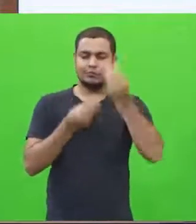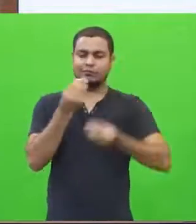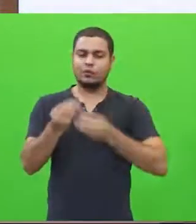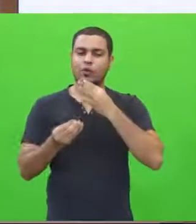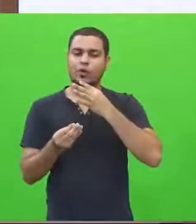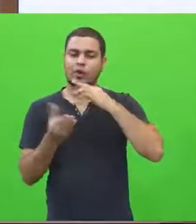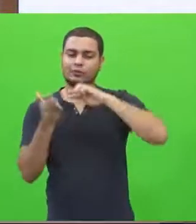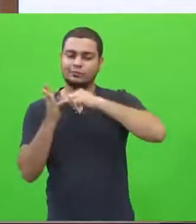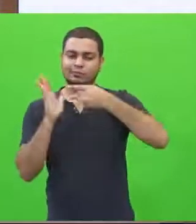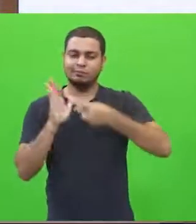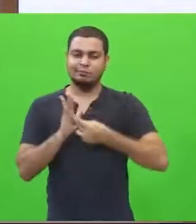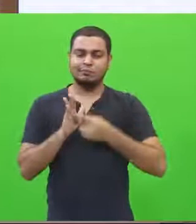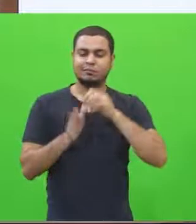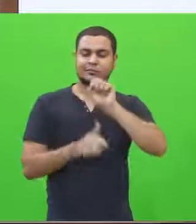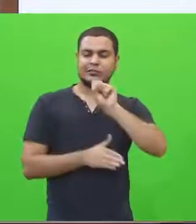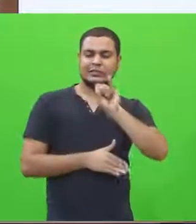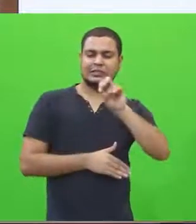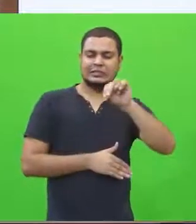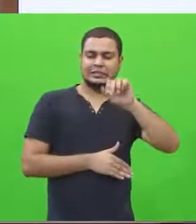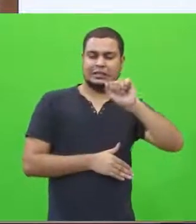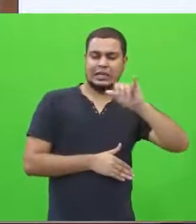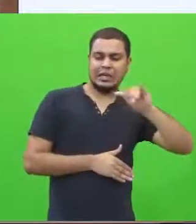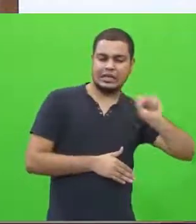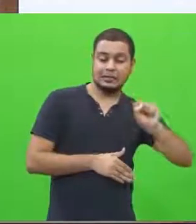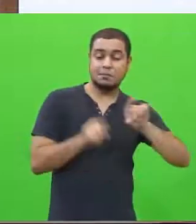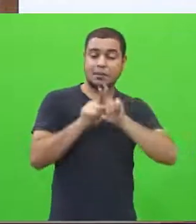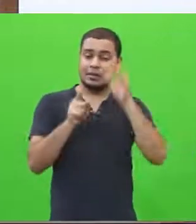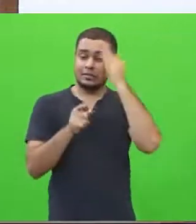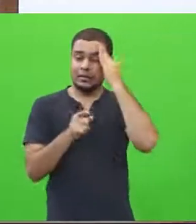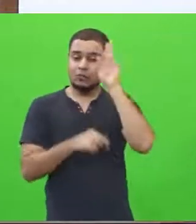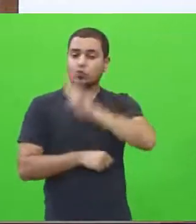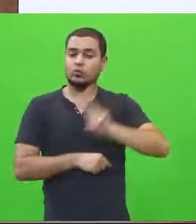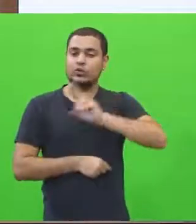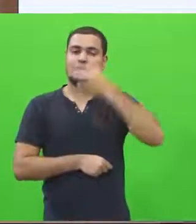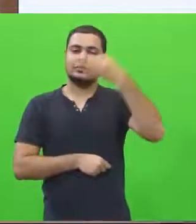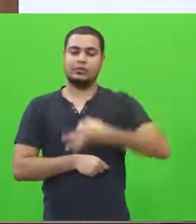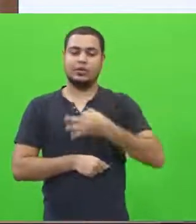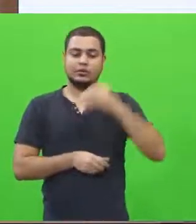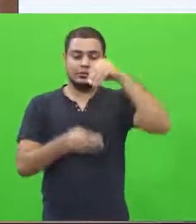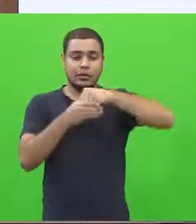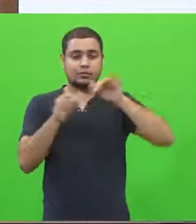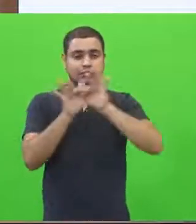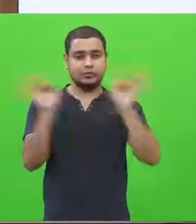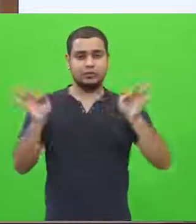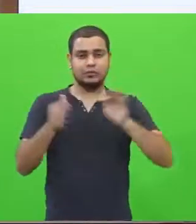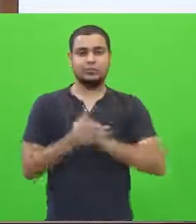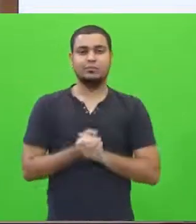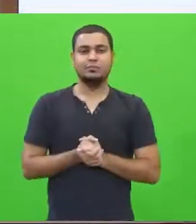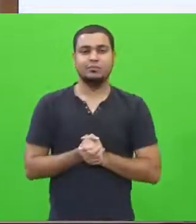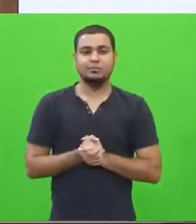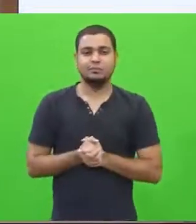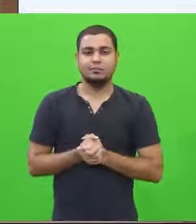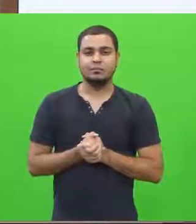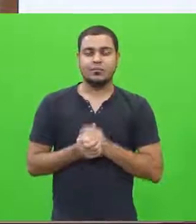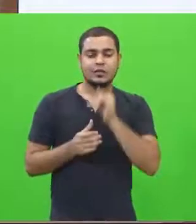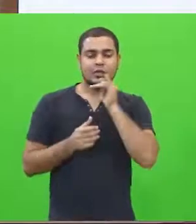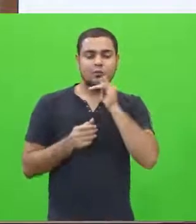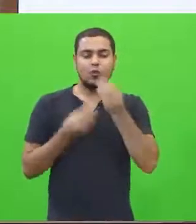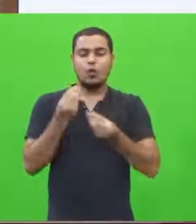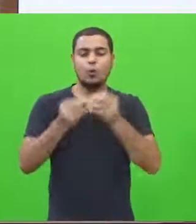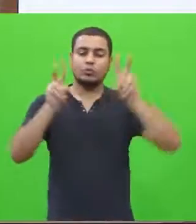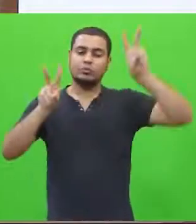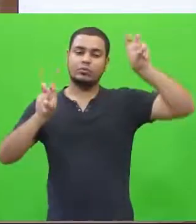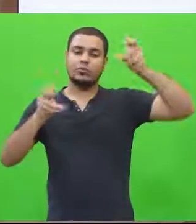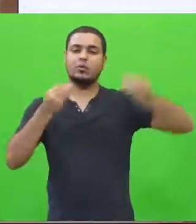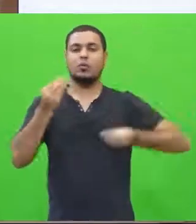e definir esses sinais, mas será que sabem fazer uso na escrita de umas reticências, por exemplo?